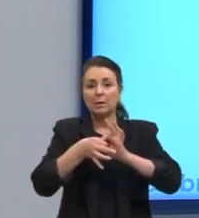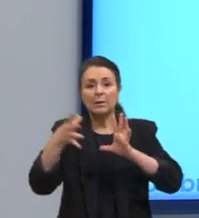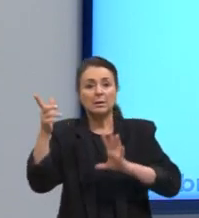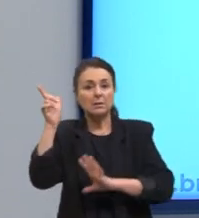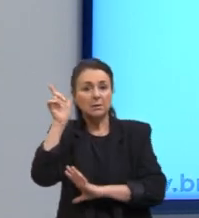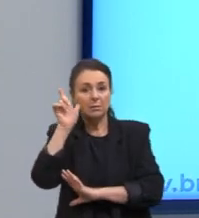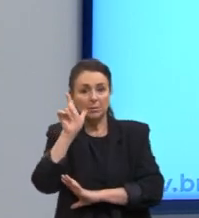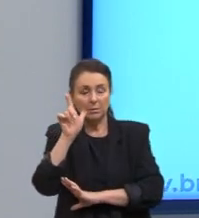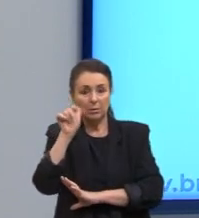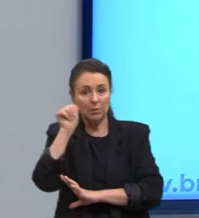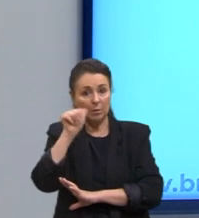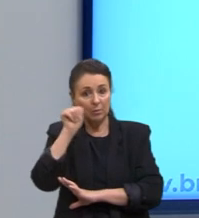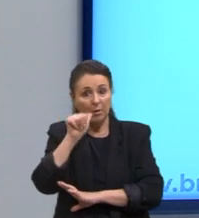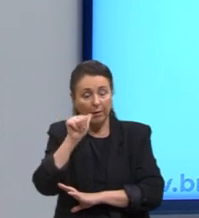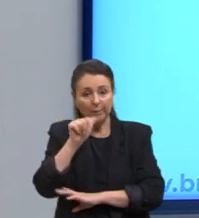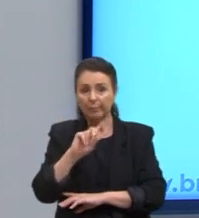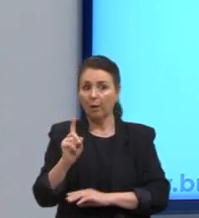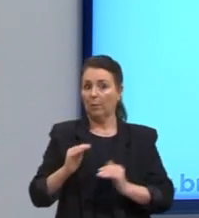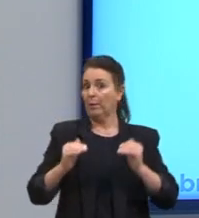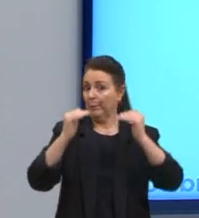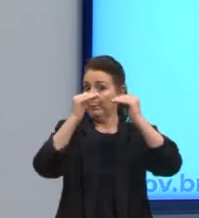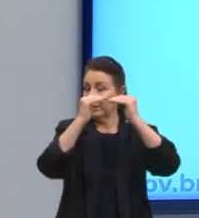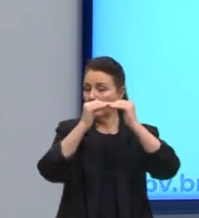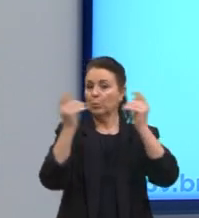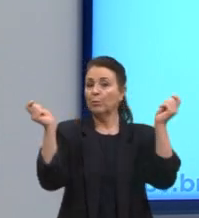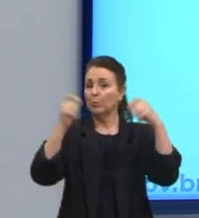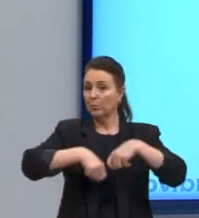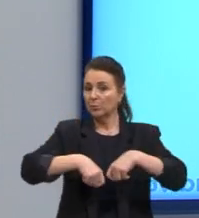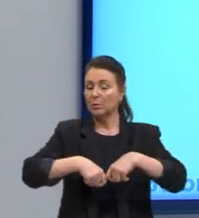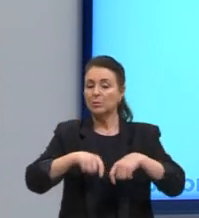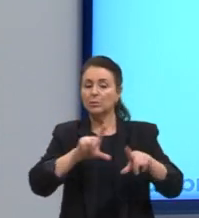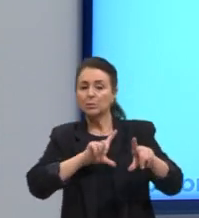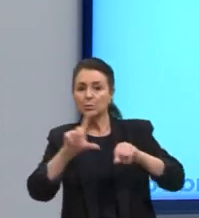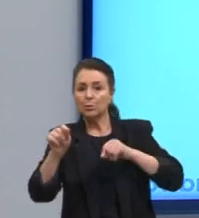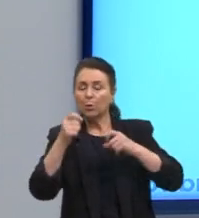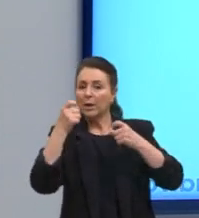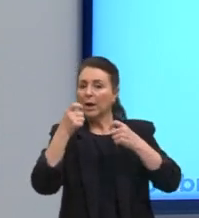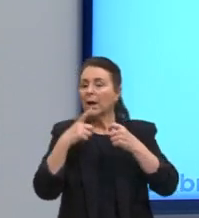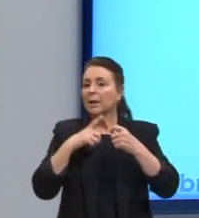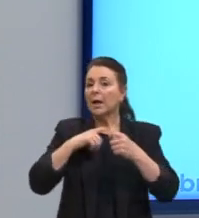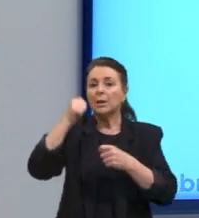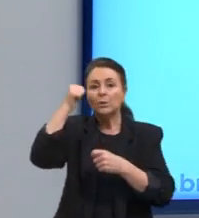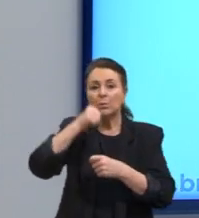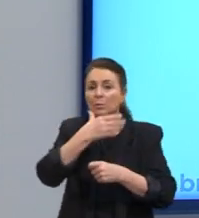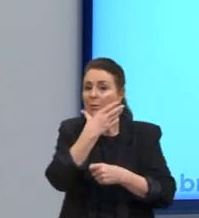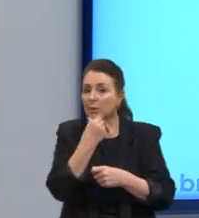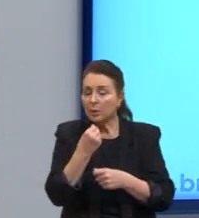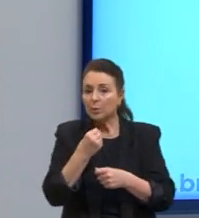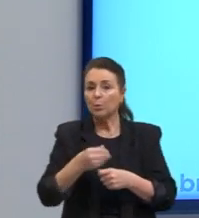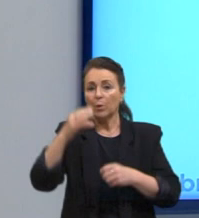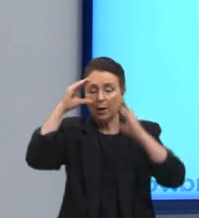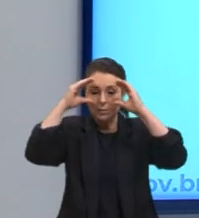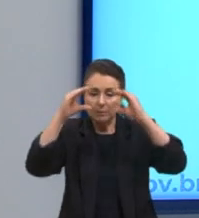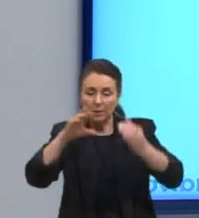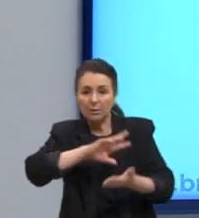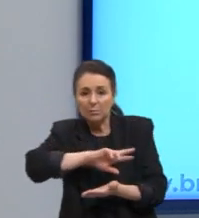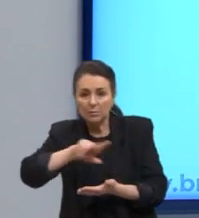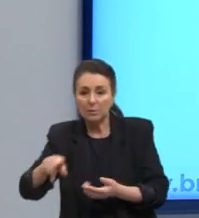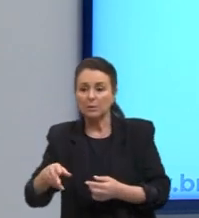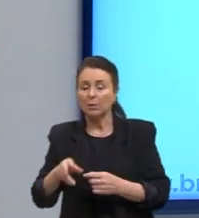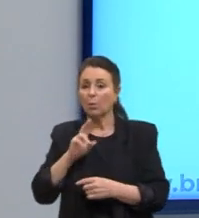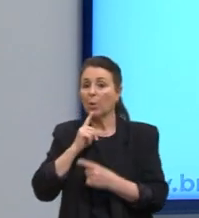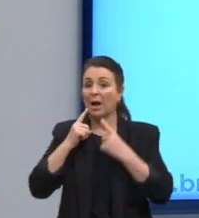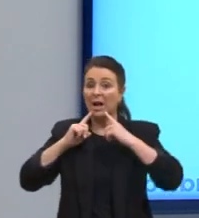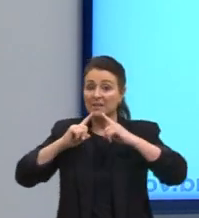mulher é um padrão, está essa liberação. Possibilidade de opções sexuais e respeito às diferenças. Então, essas são as críticas que